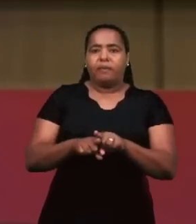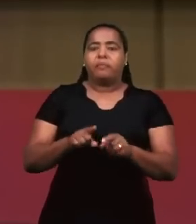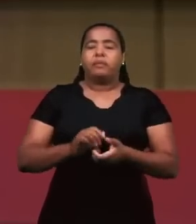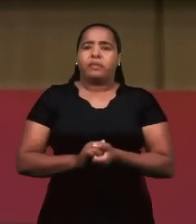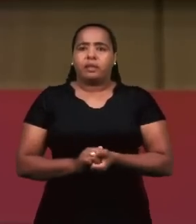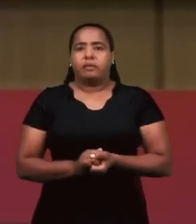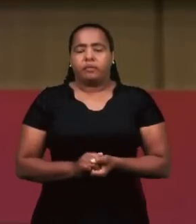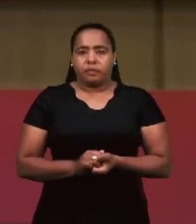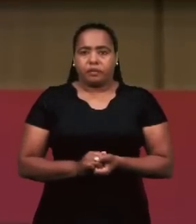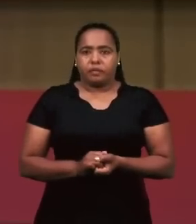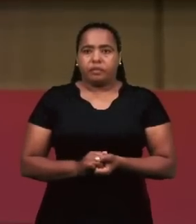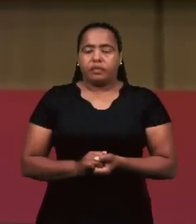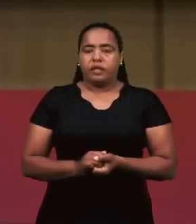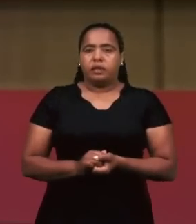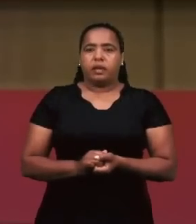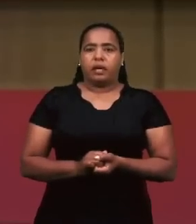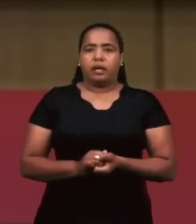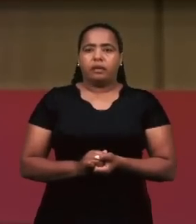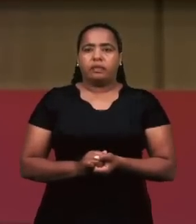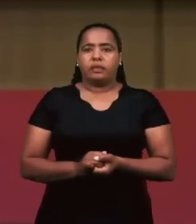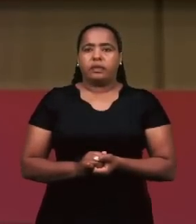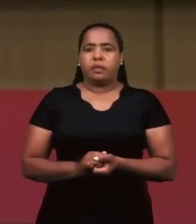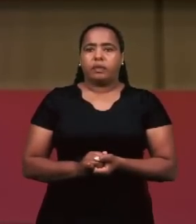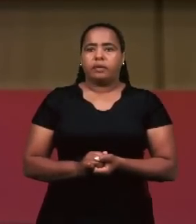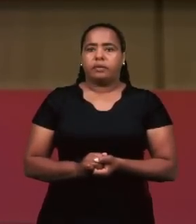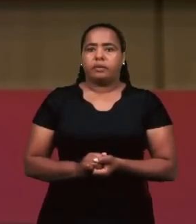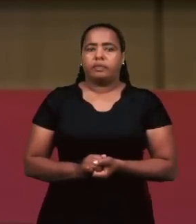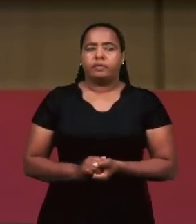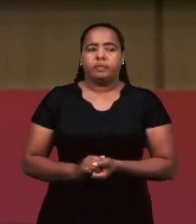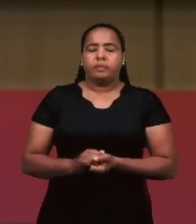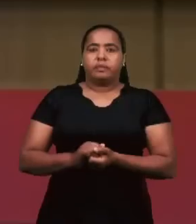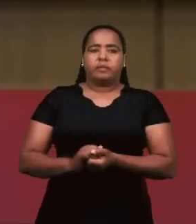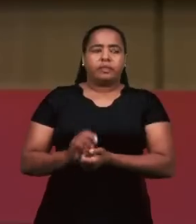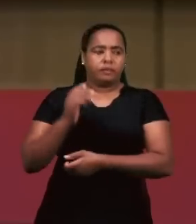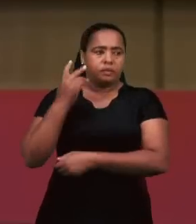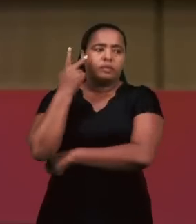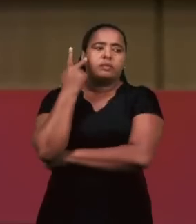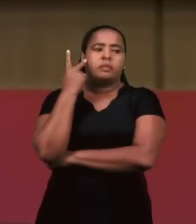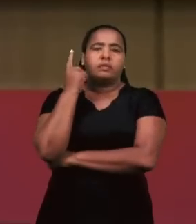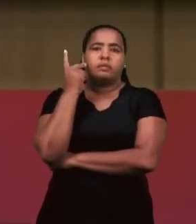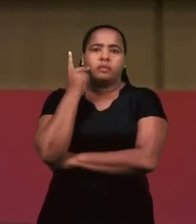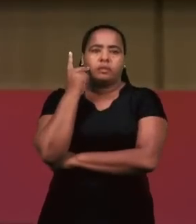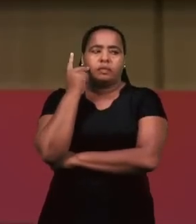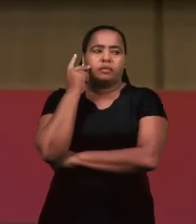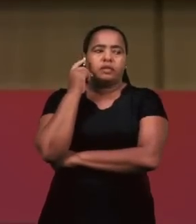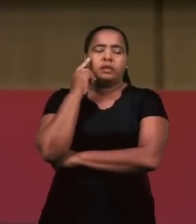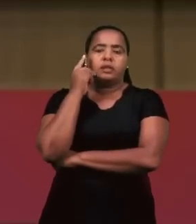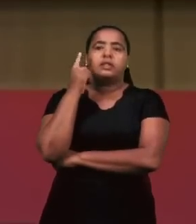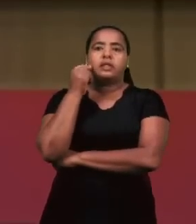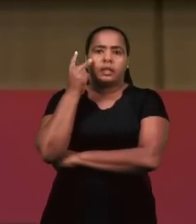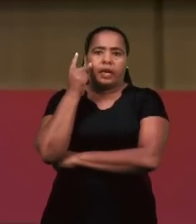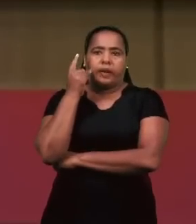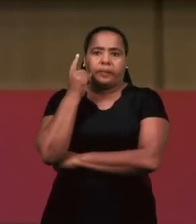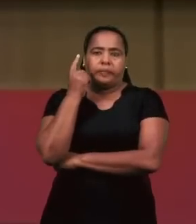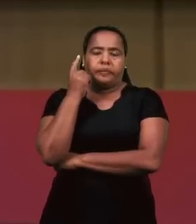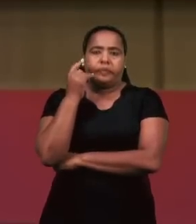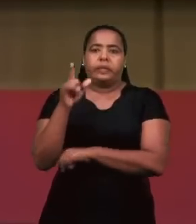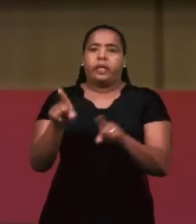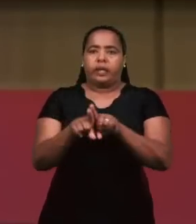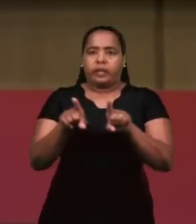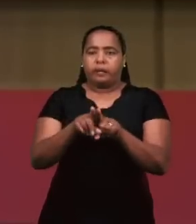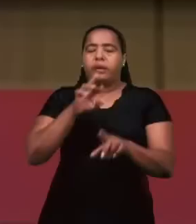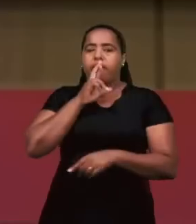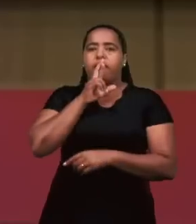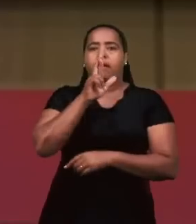onde ali o jovem Felipe, do grupo de jovens da Igreja de Manuel Sátiro, em Fortaleza, também dará uma